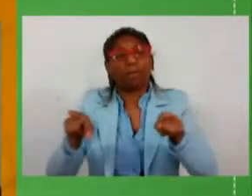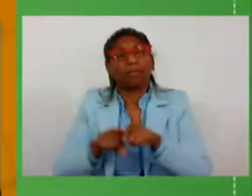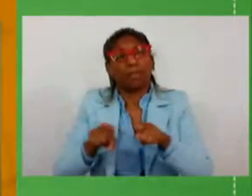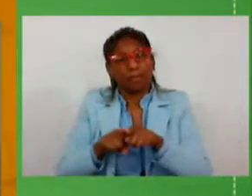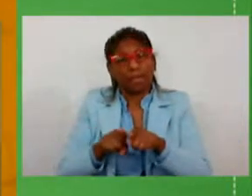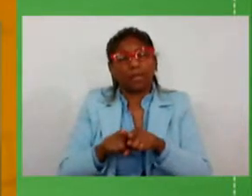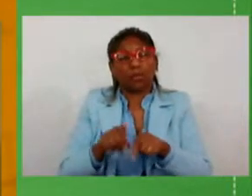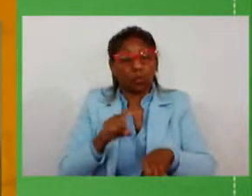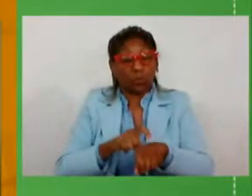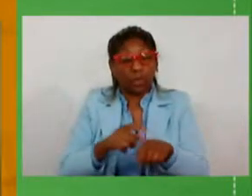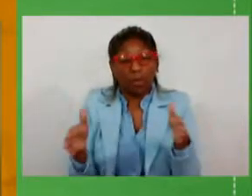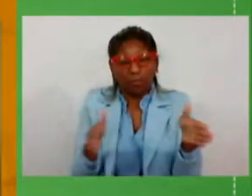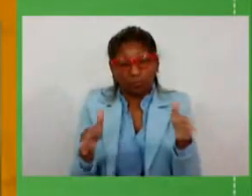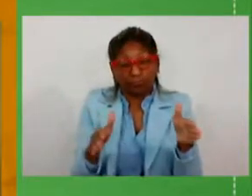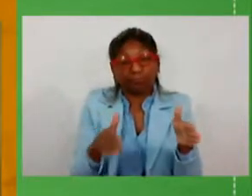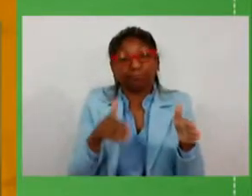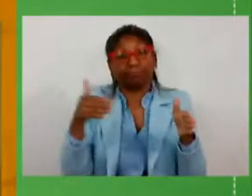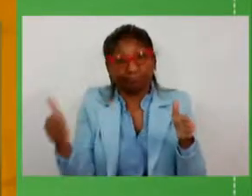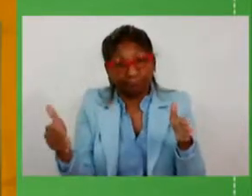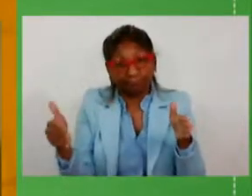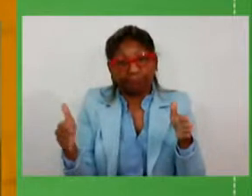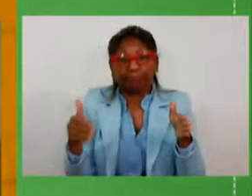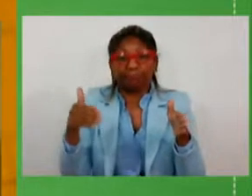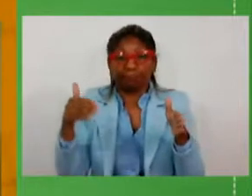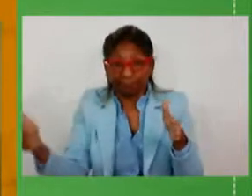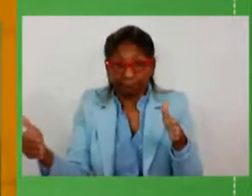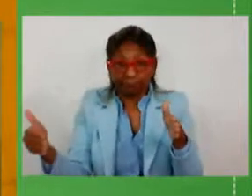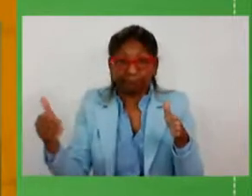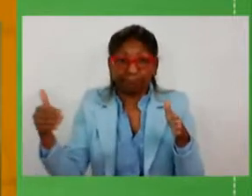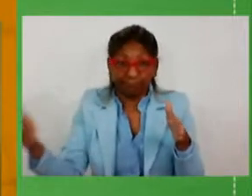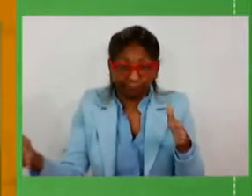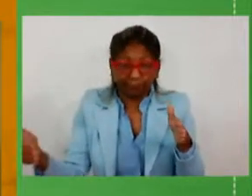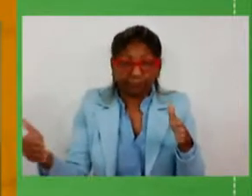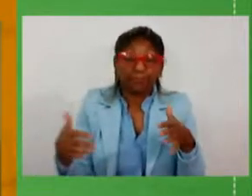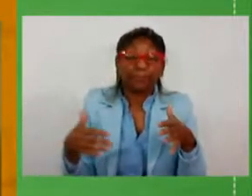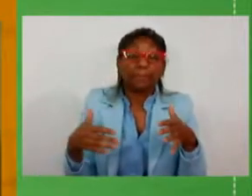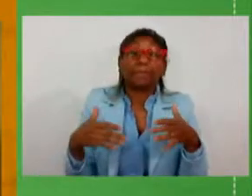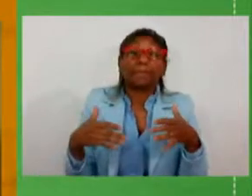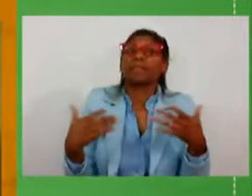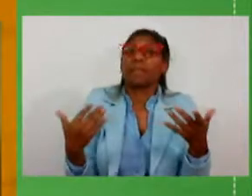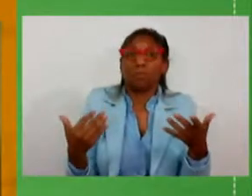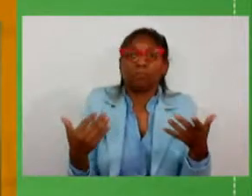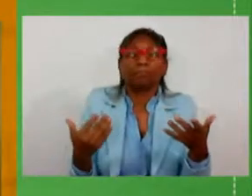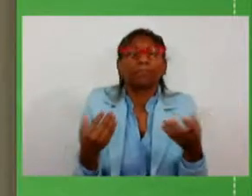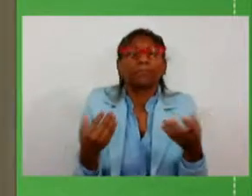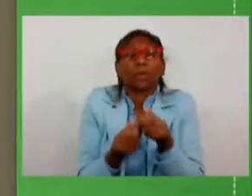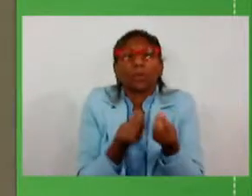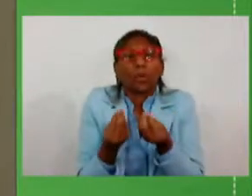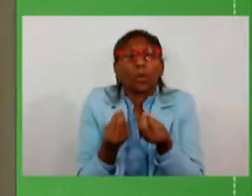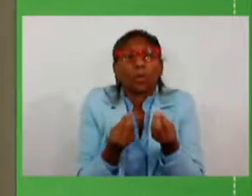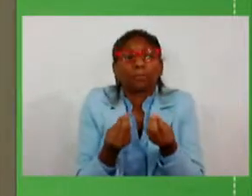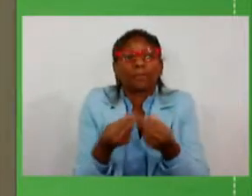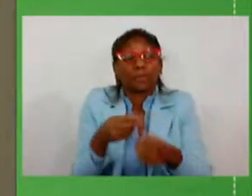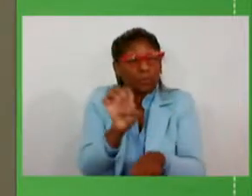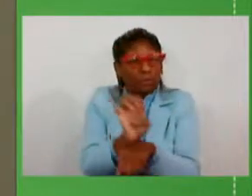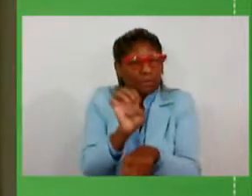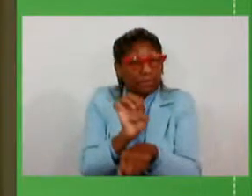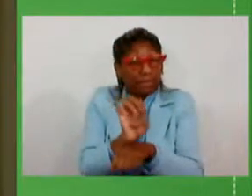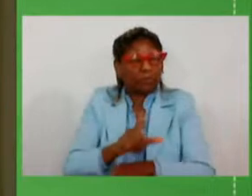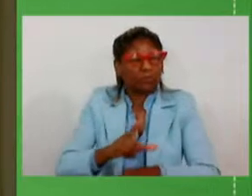períodos subsequentes. Então, do ponto de vista da concessão, o Estado tem